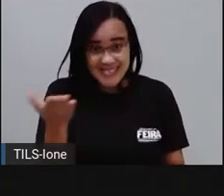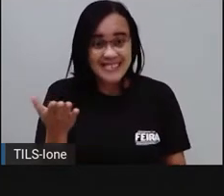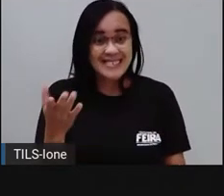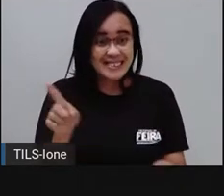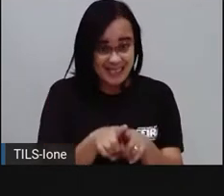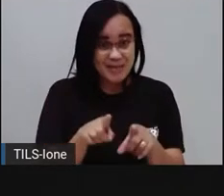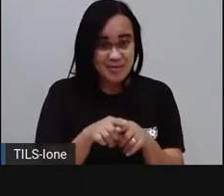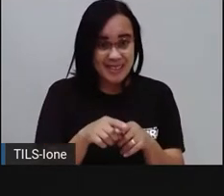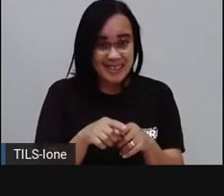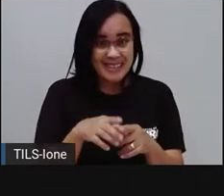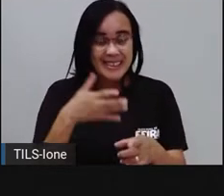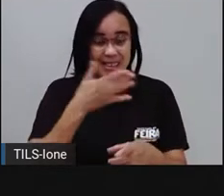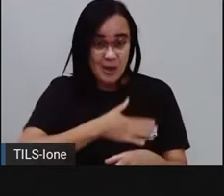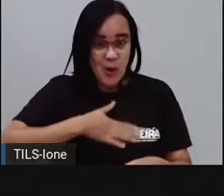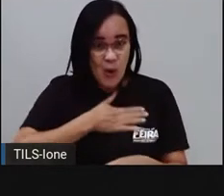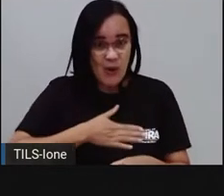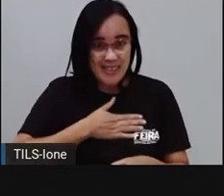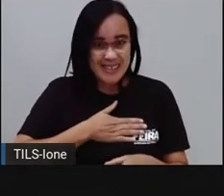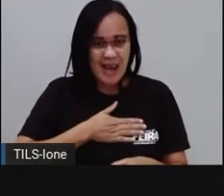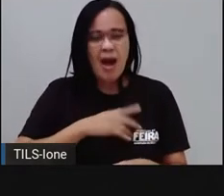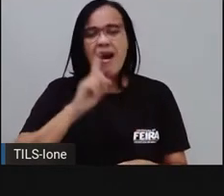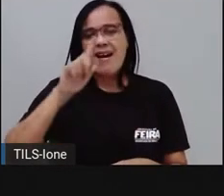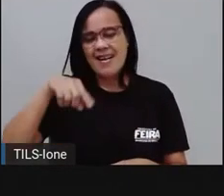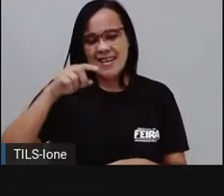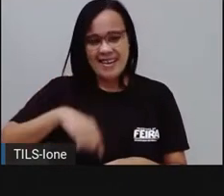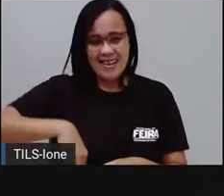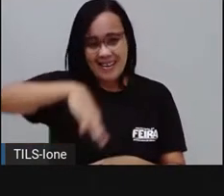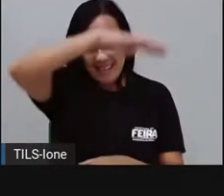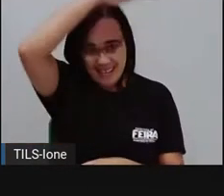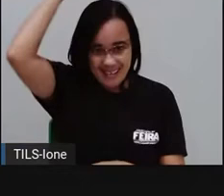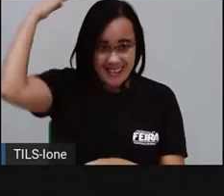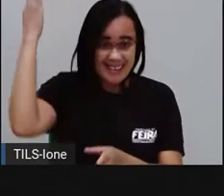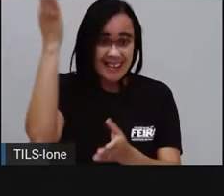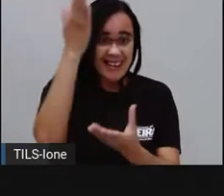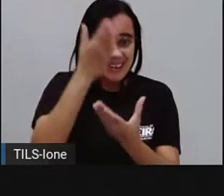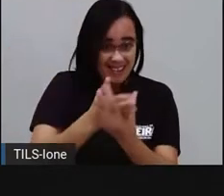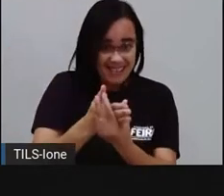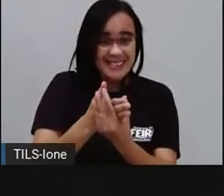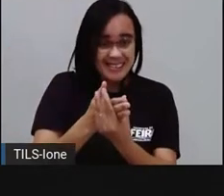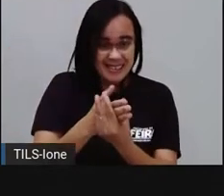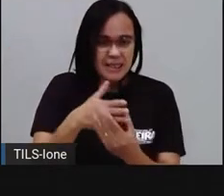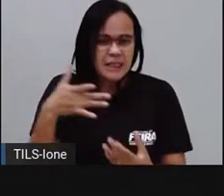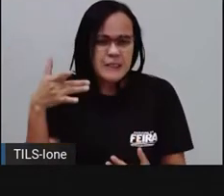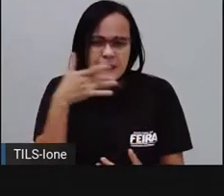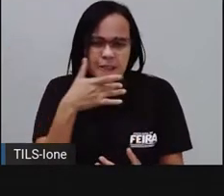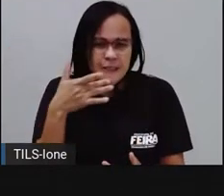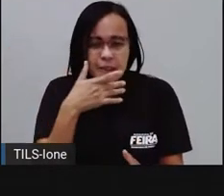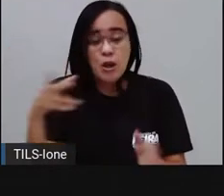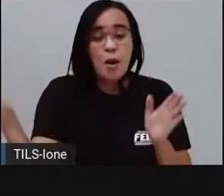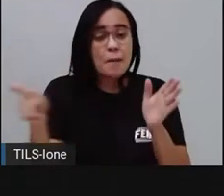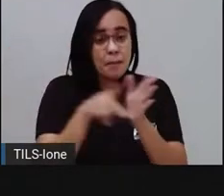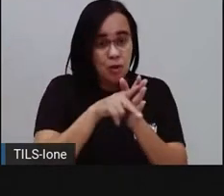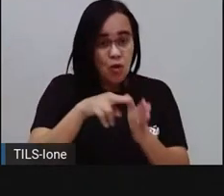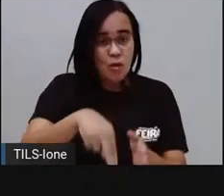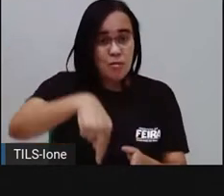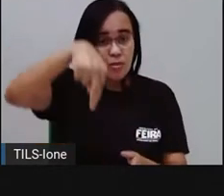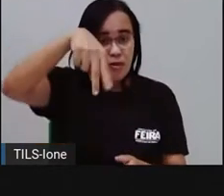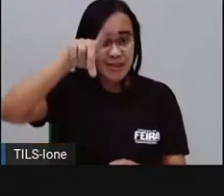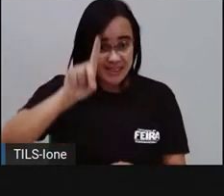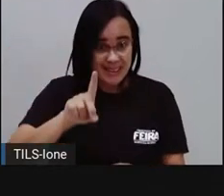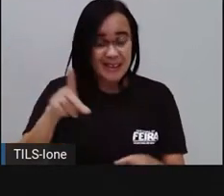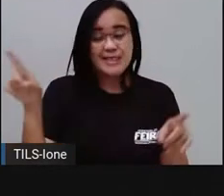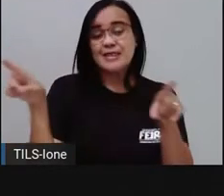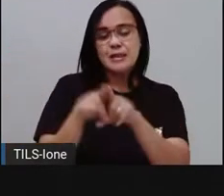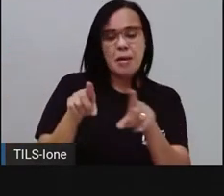acarajé, né? É uma comida típica do nordeste e é uma comida que tem influência do povo africano, né? Que